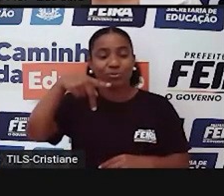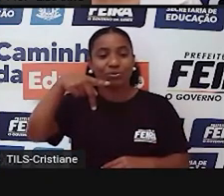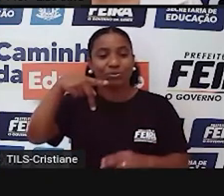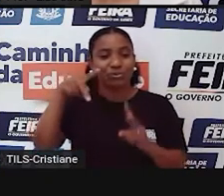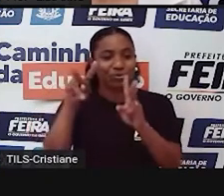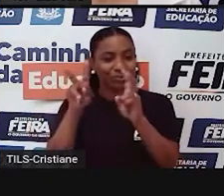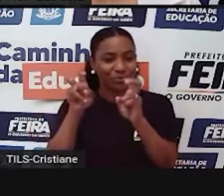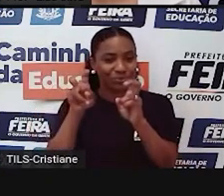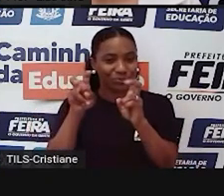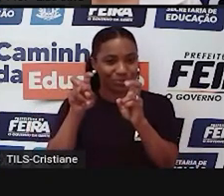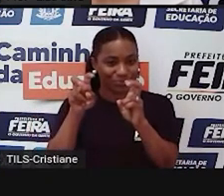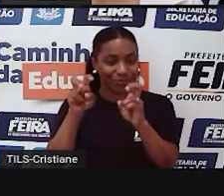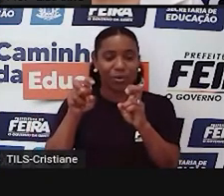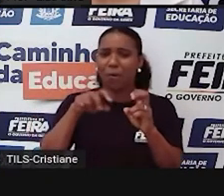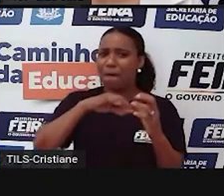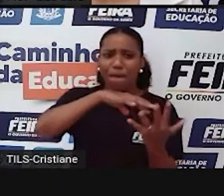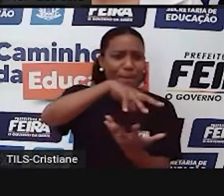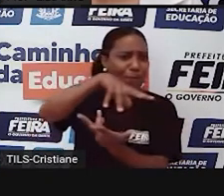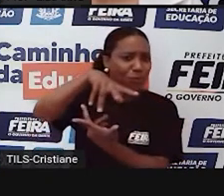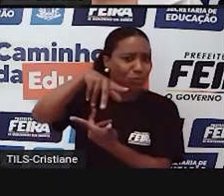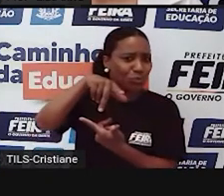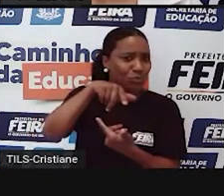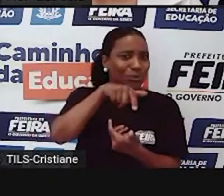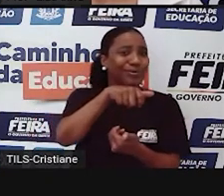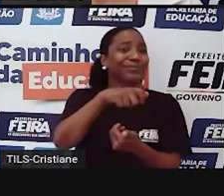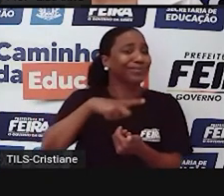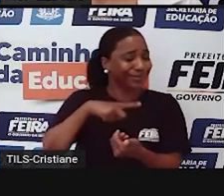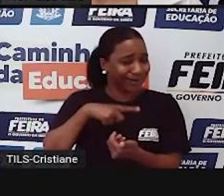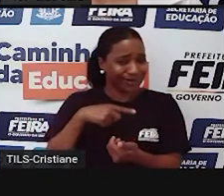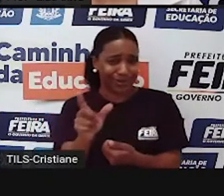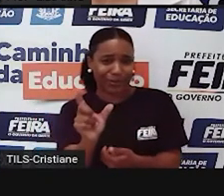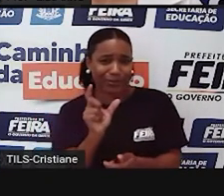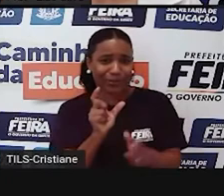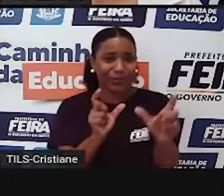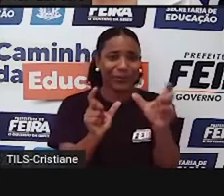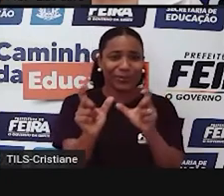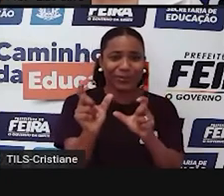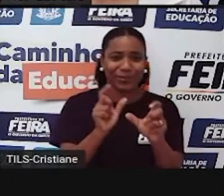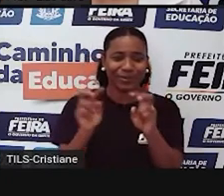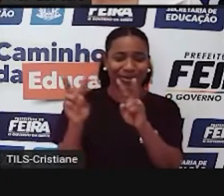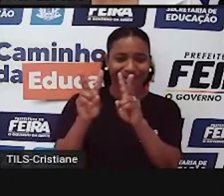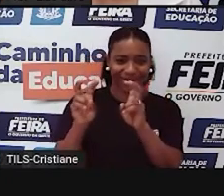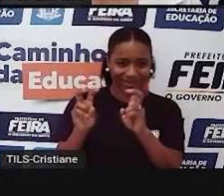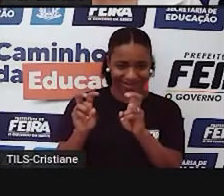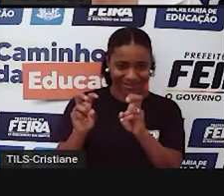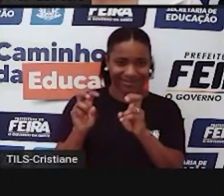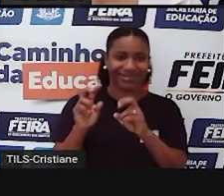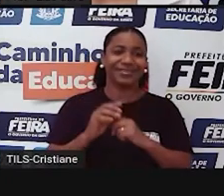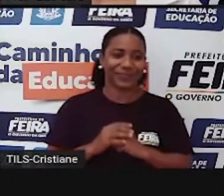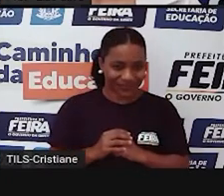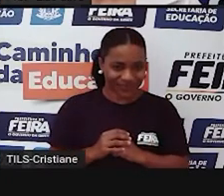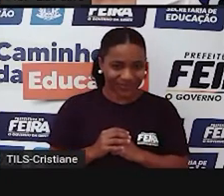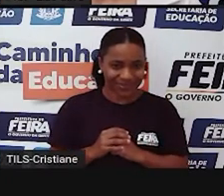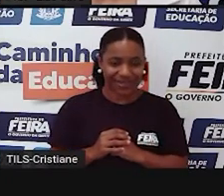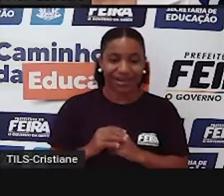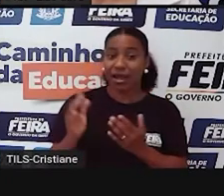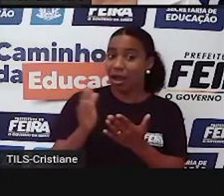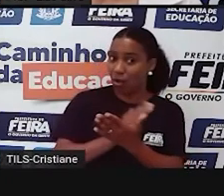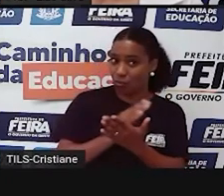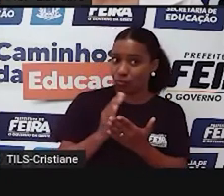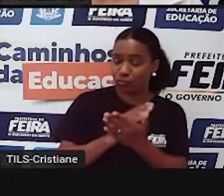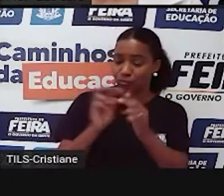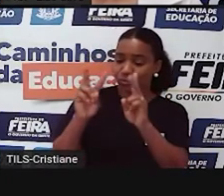Cada idioma tem suas próprias receitas. Muitos provérbios existem em mais de um idioma. E alguns